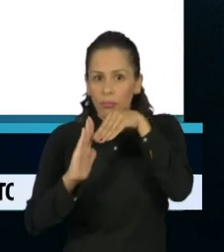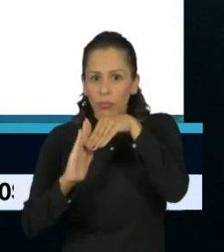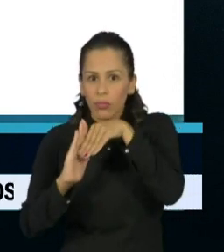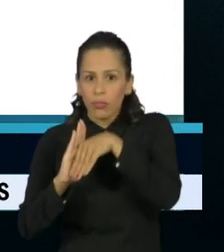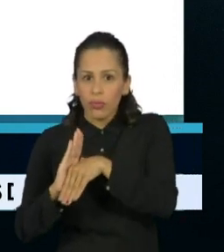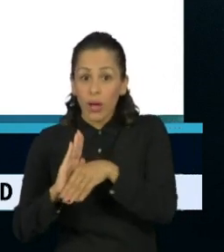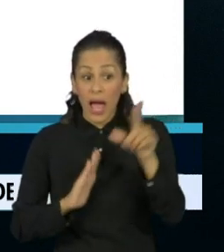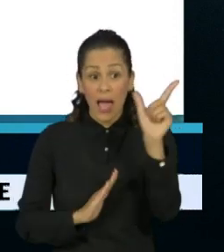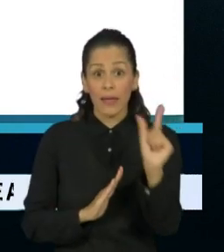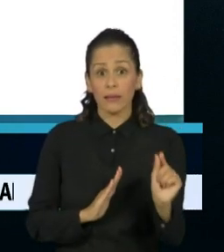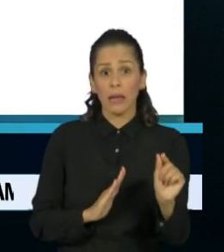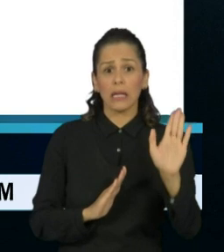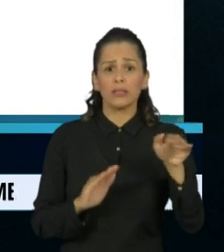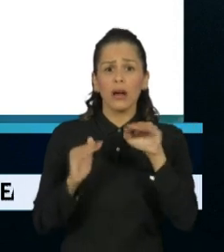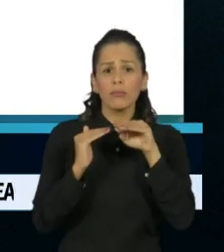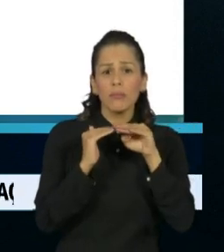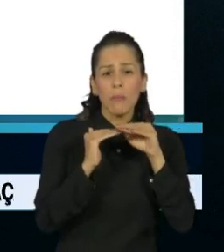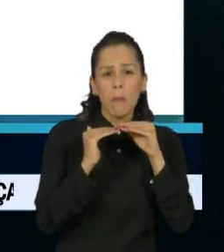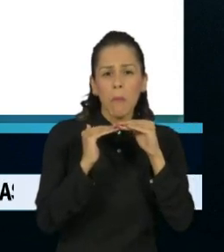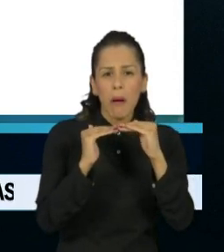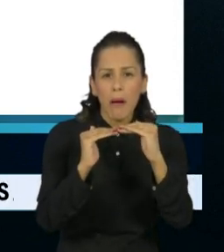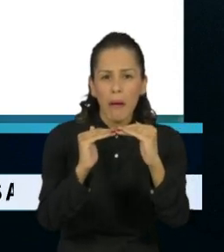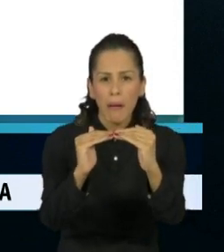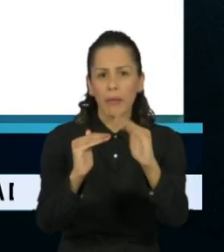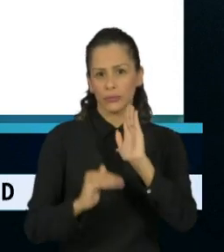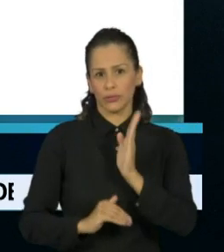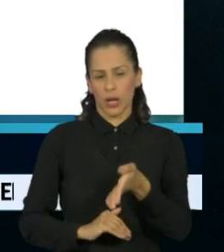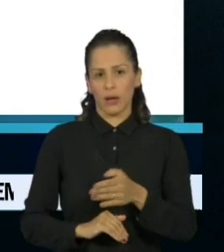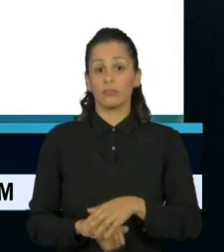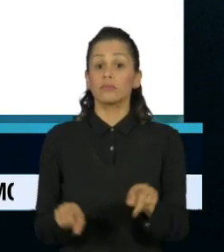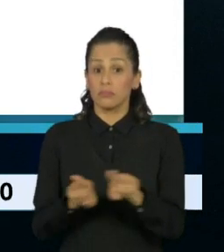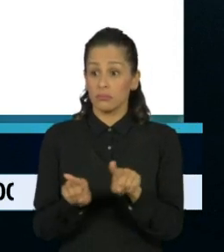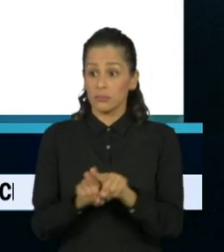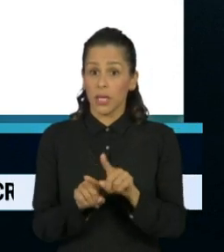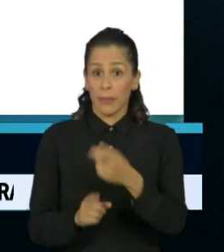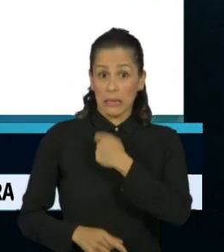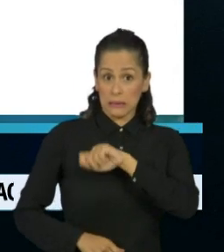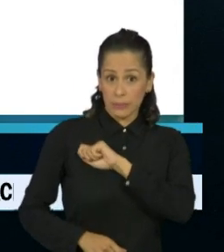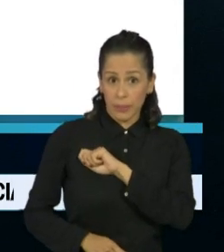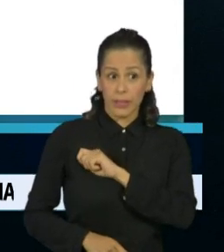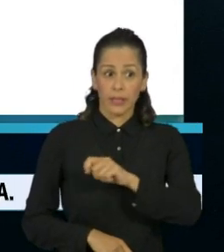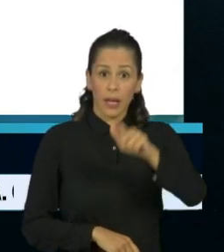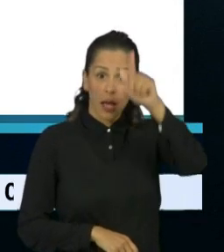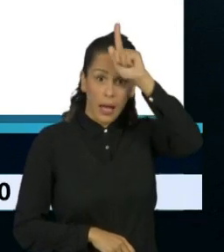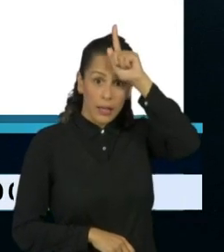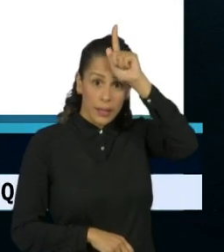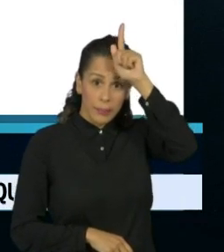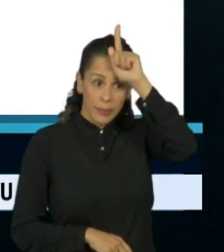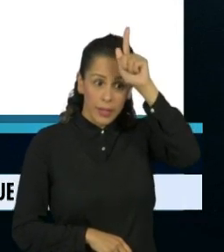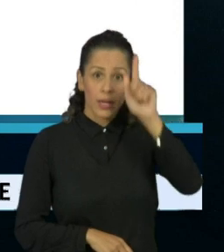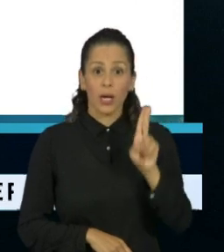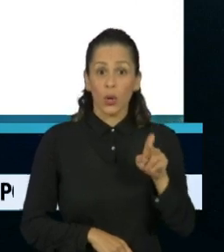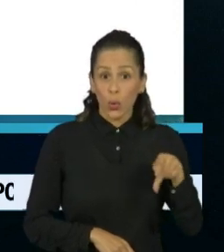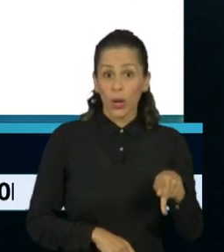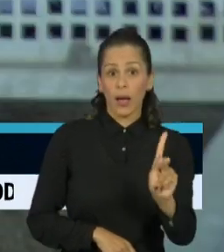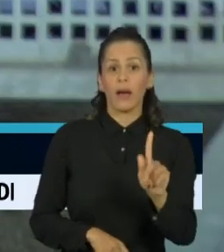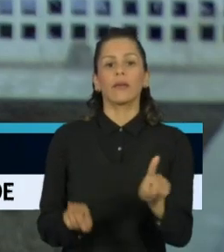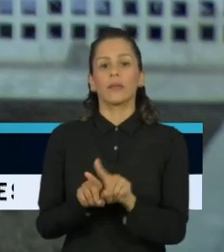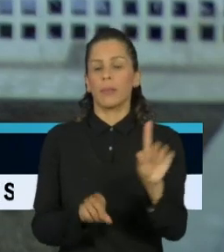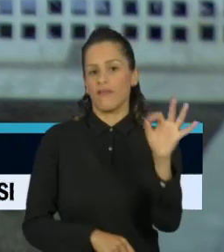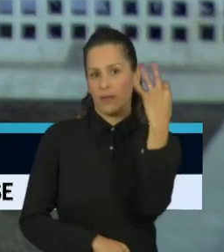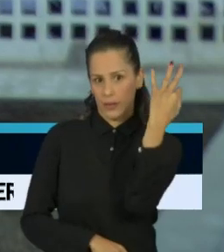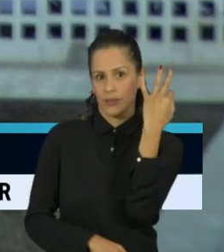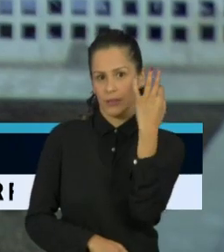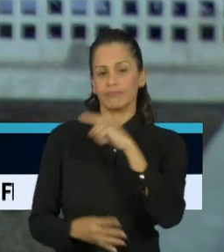estabilizou há bastante tempo. O mesmo acontece em relação à Espanha, Alemanha, Reino Unido e França. As